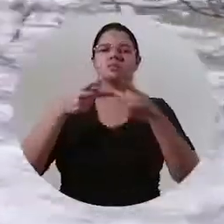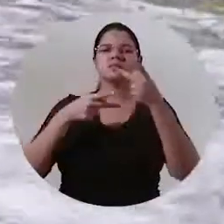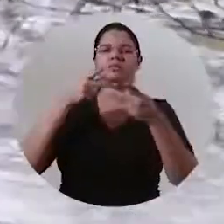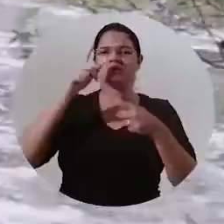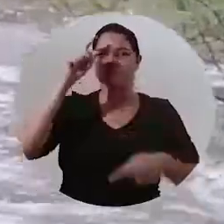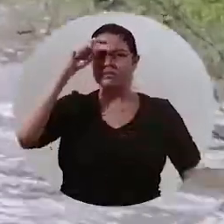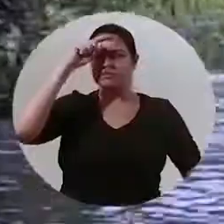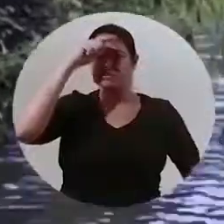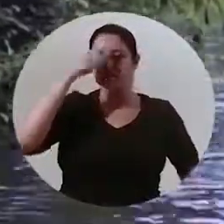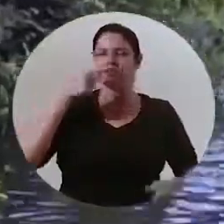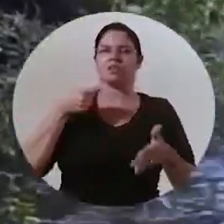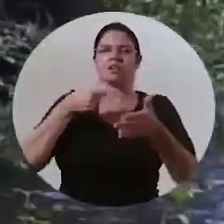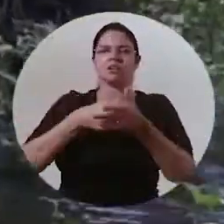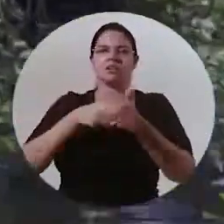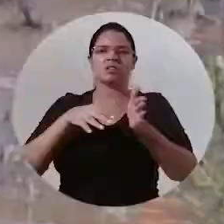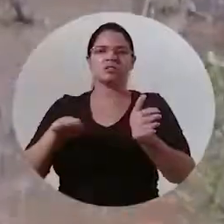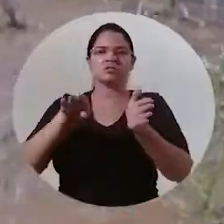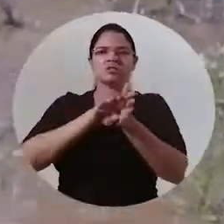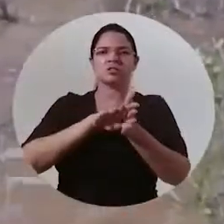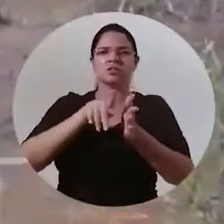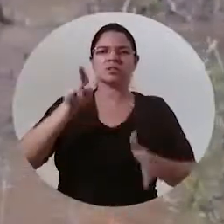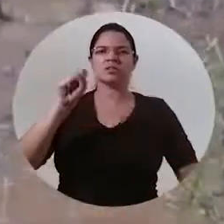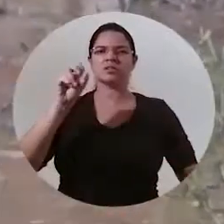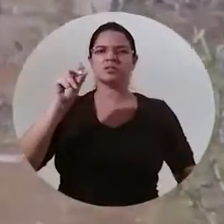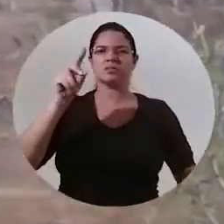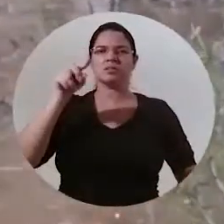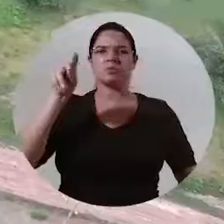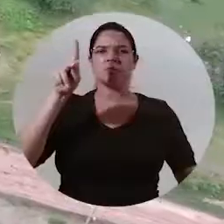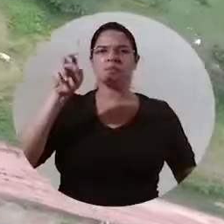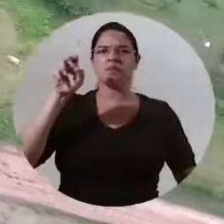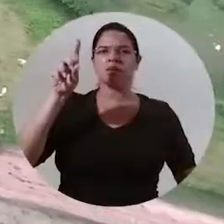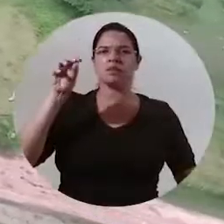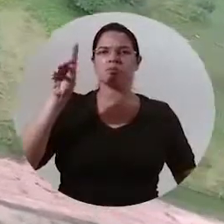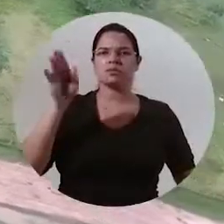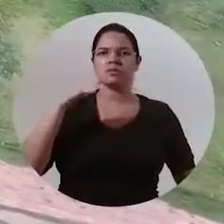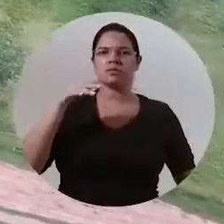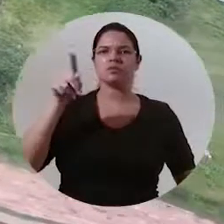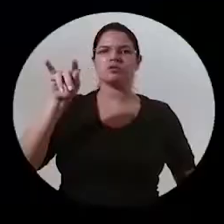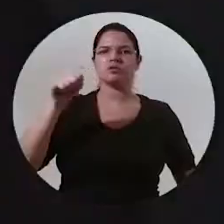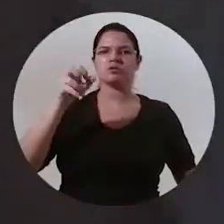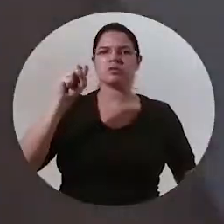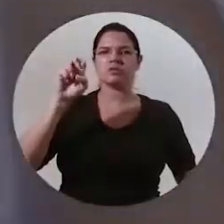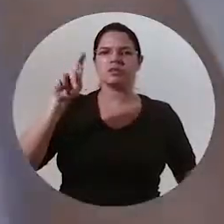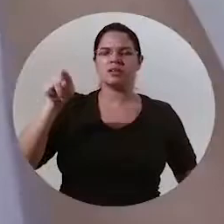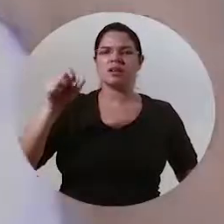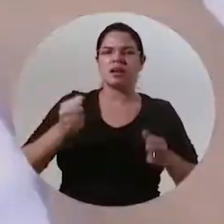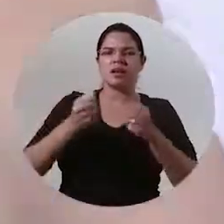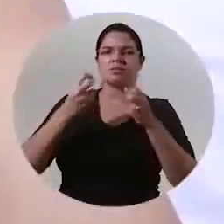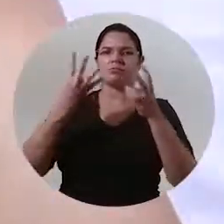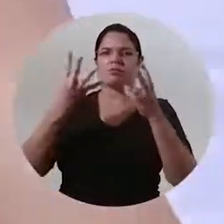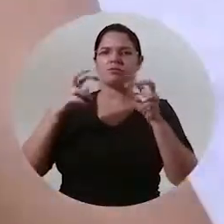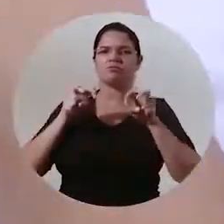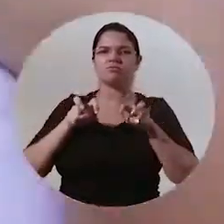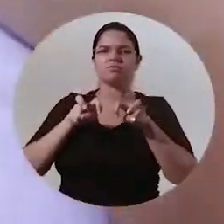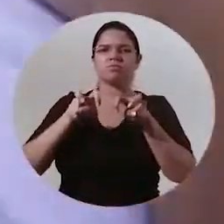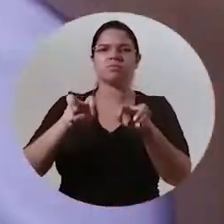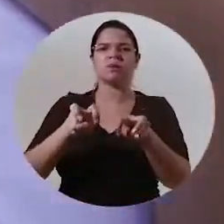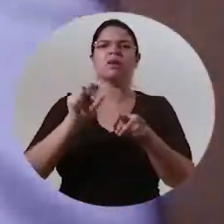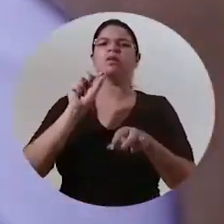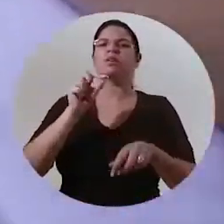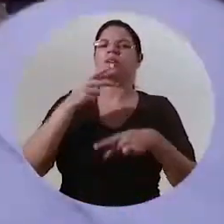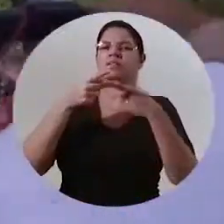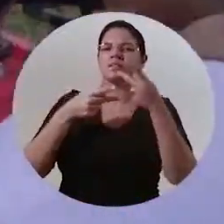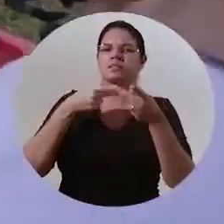O que dizer das dificuldades enfrentadas para chegar em São Pedro de Joselândia dos quadriciclos usados nos